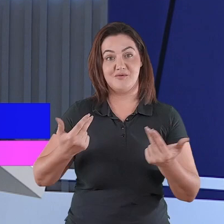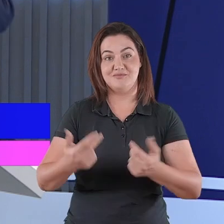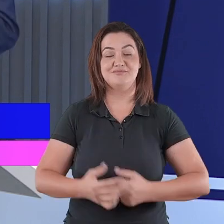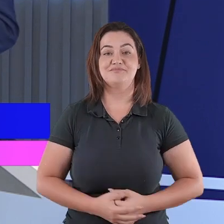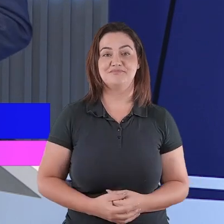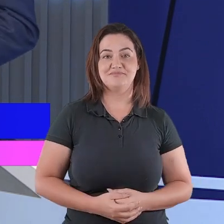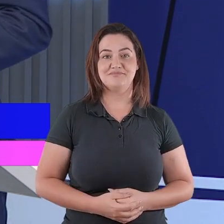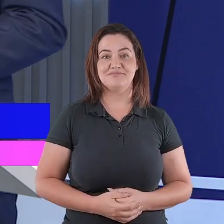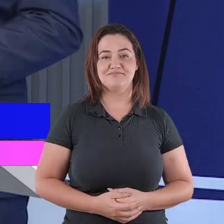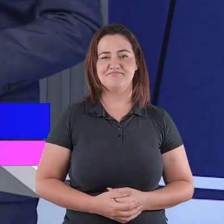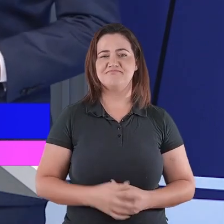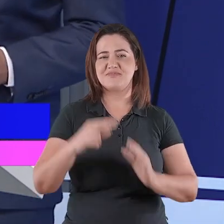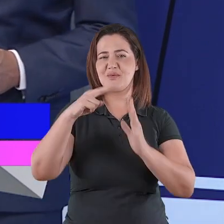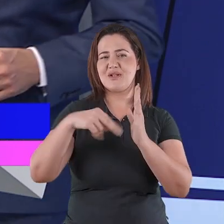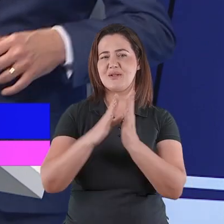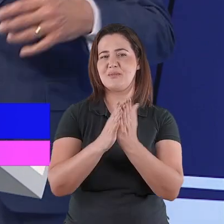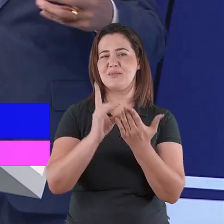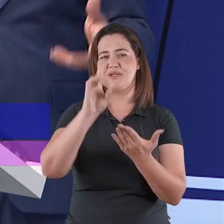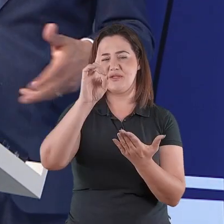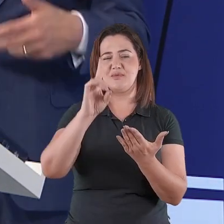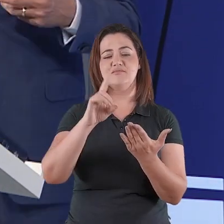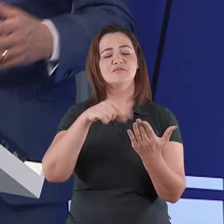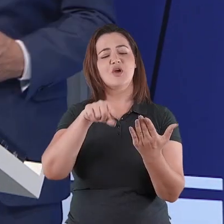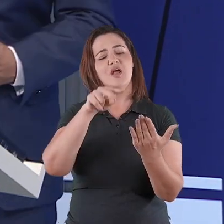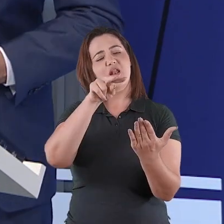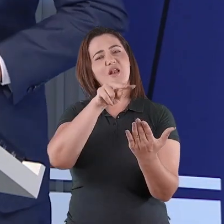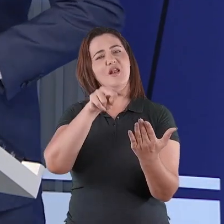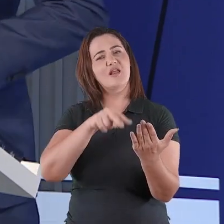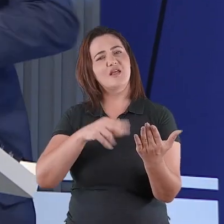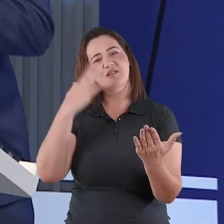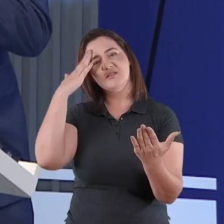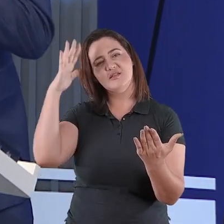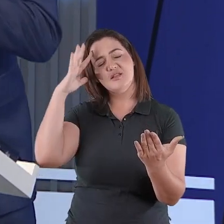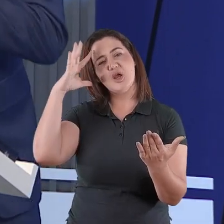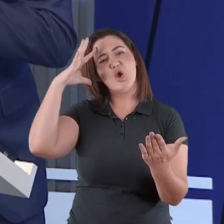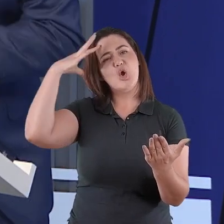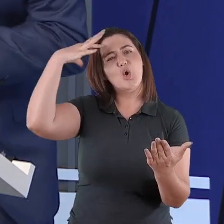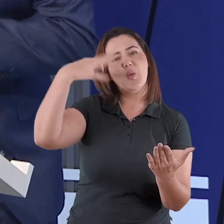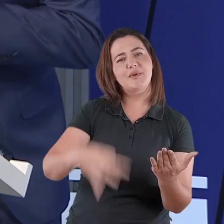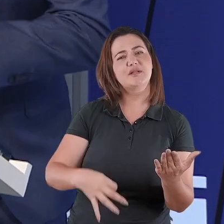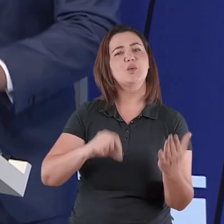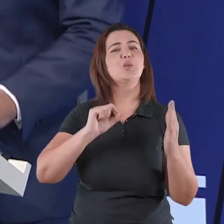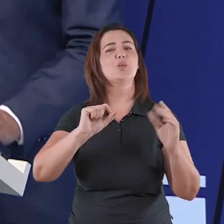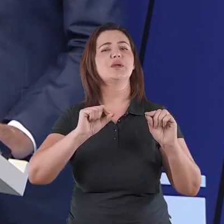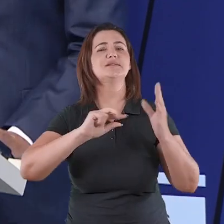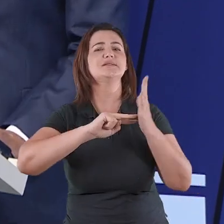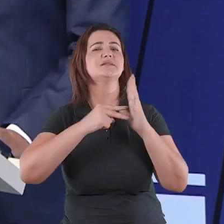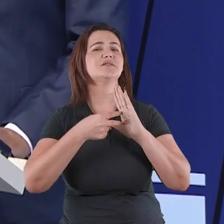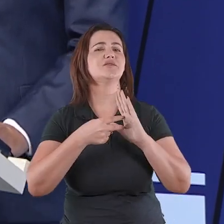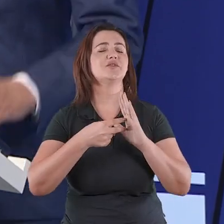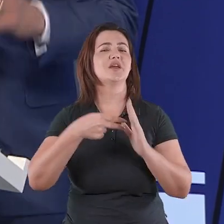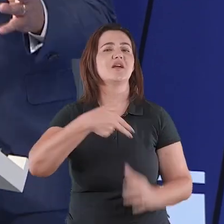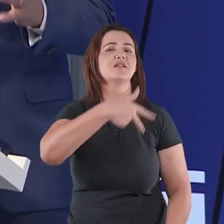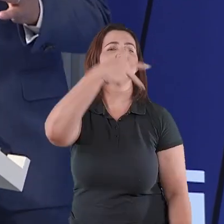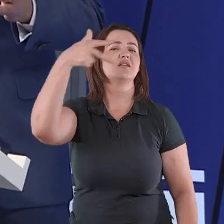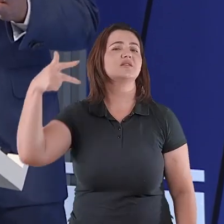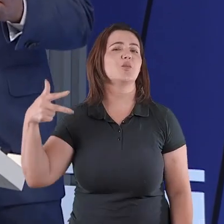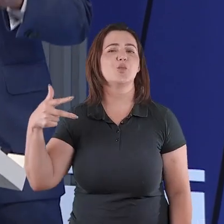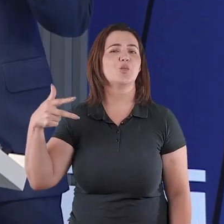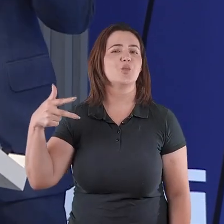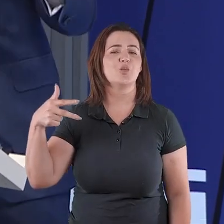Vamos à Bíblia para entender e compreender um pouco mais o significado do Natal. O